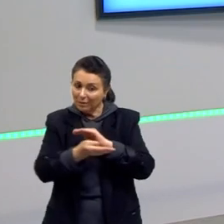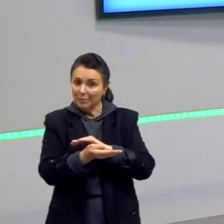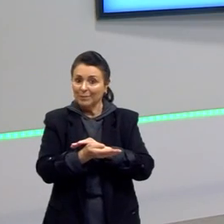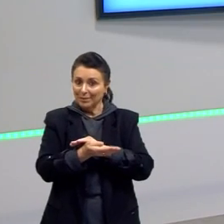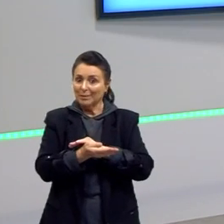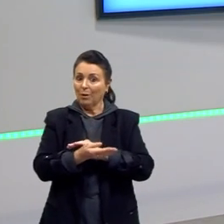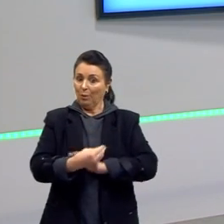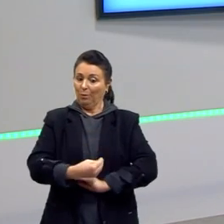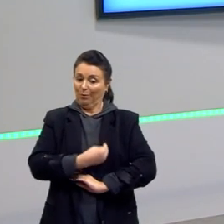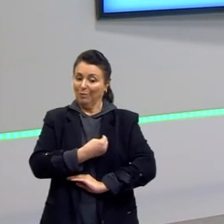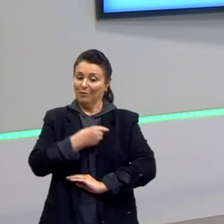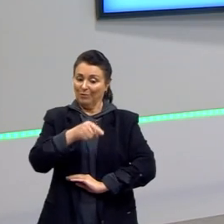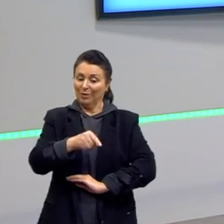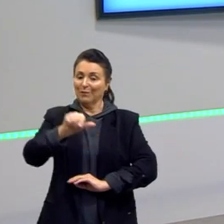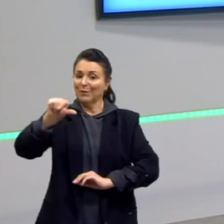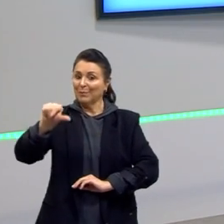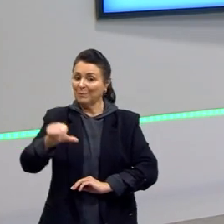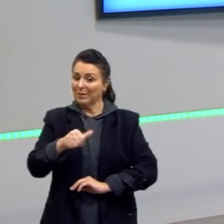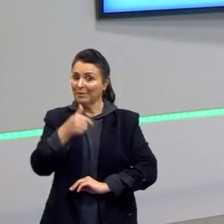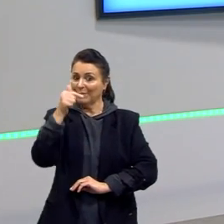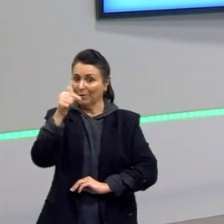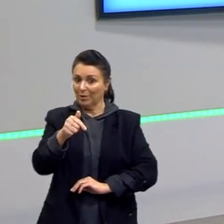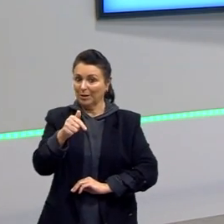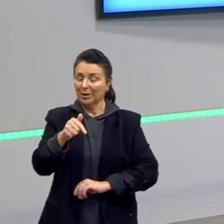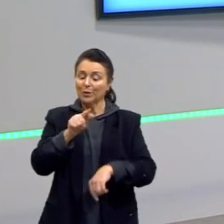naquele determinado tempo.